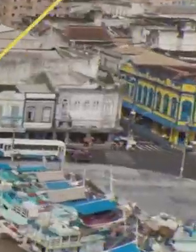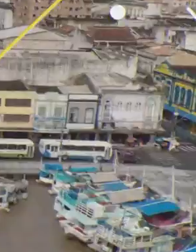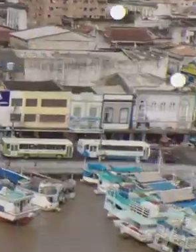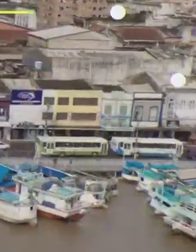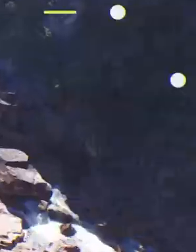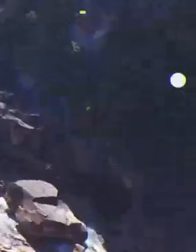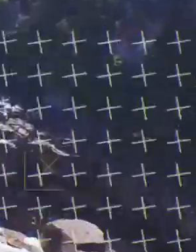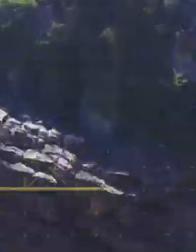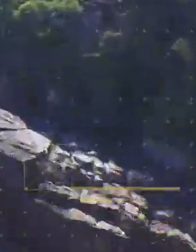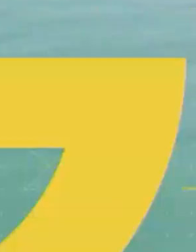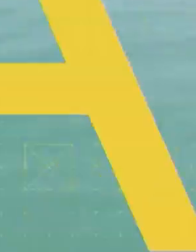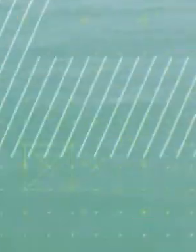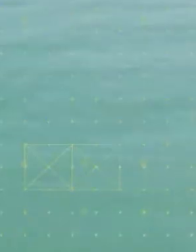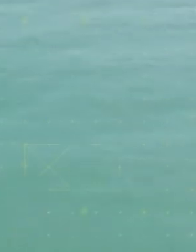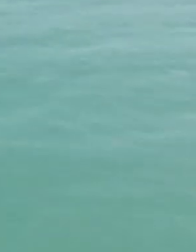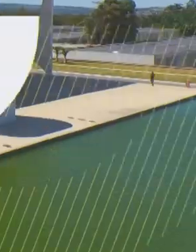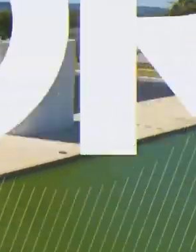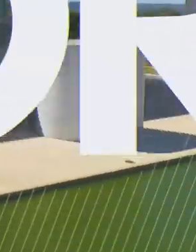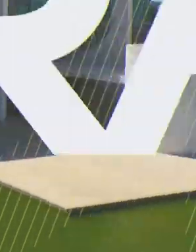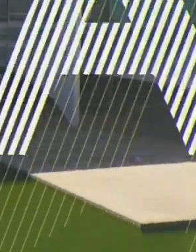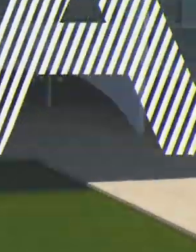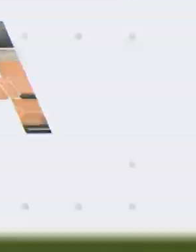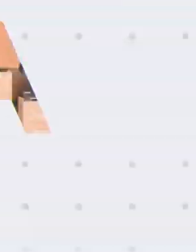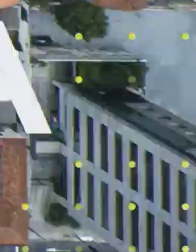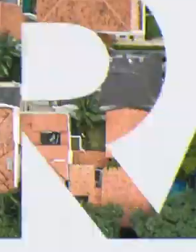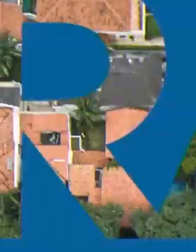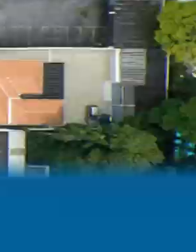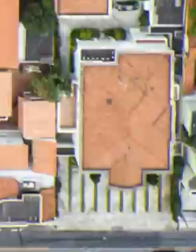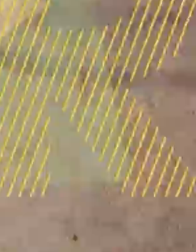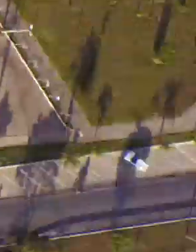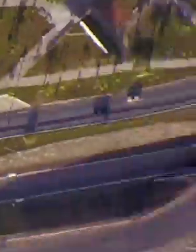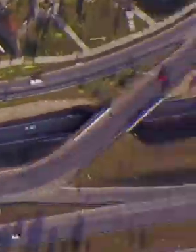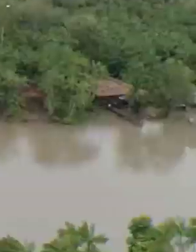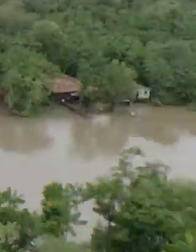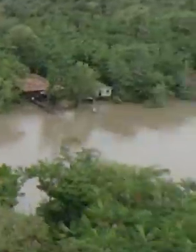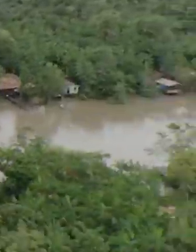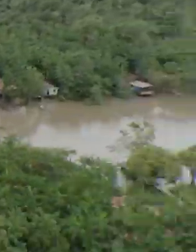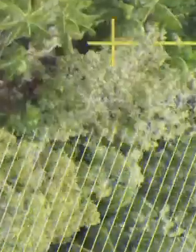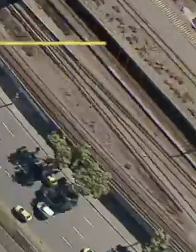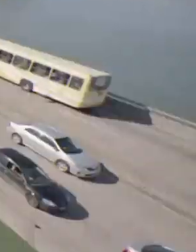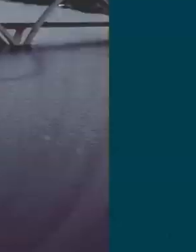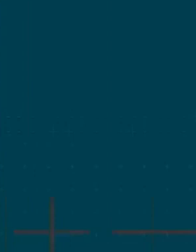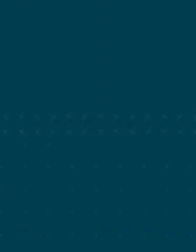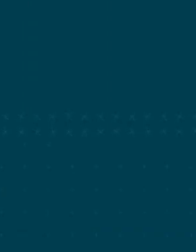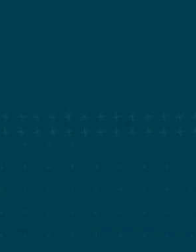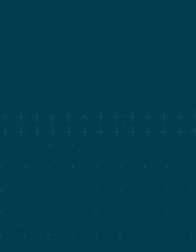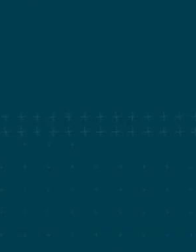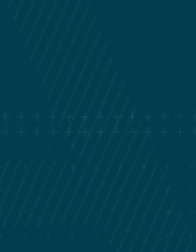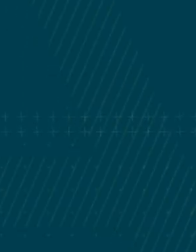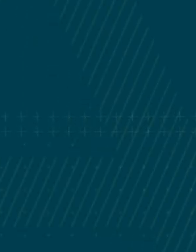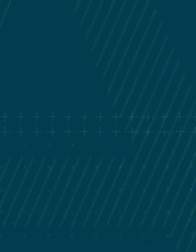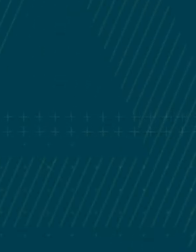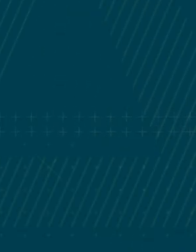Música Música Legenda